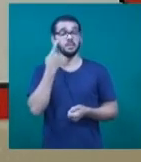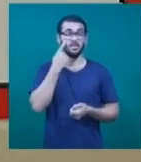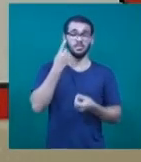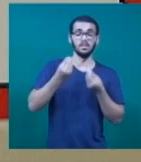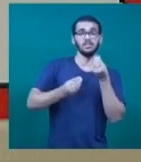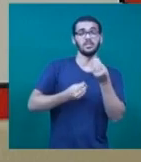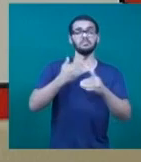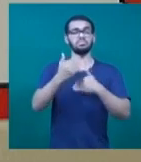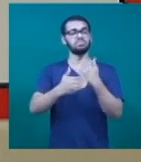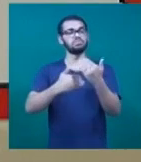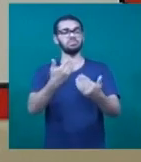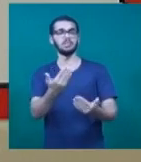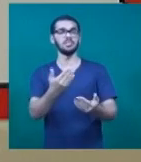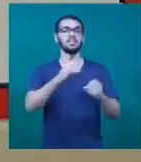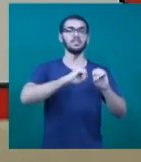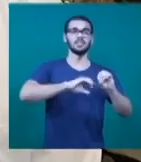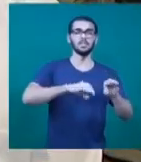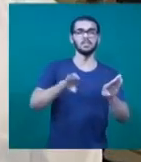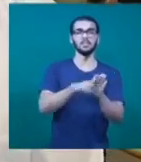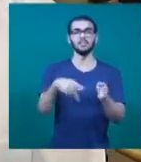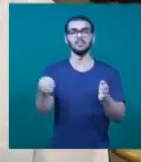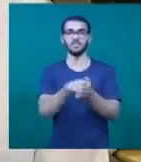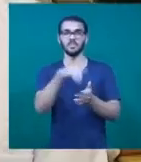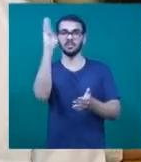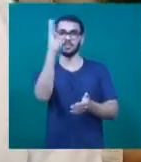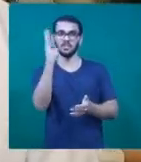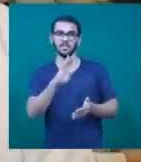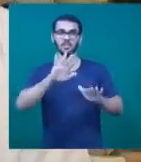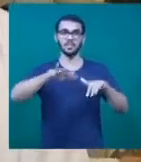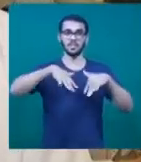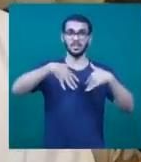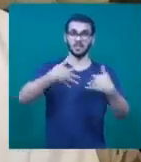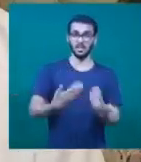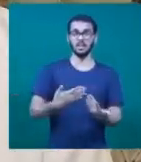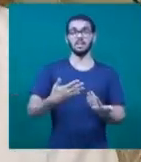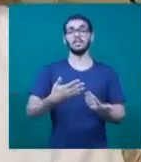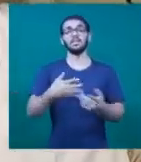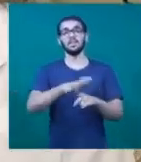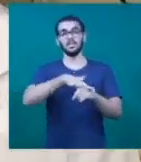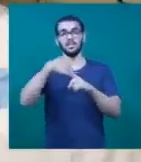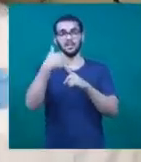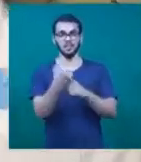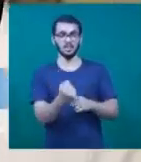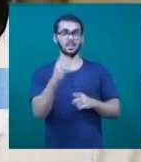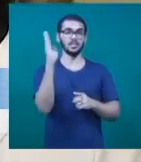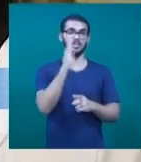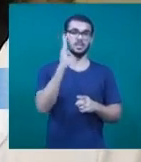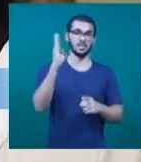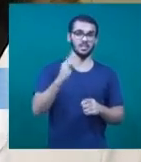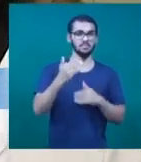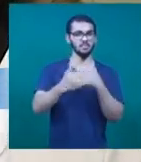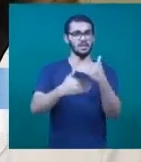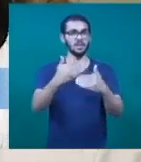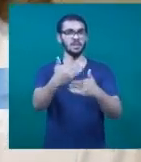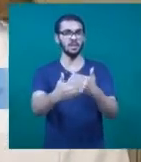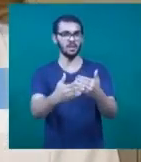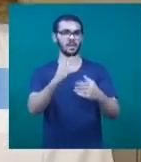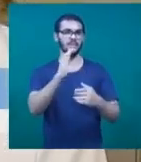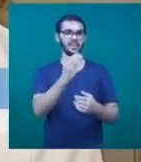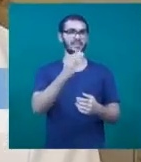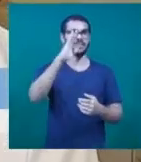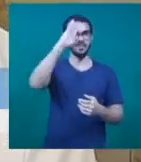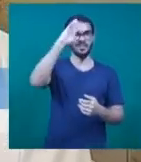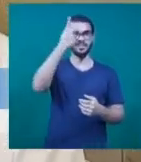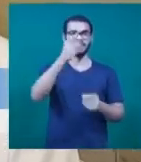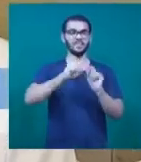educação, de ensino no Brasil, Então, a Sociedade Brasileira para Progresso da Ciência resolveu fazer atividade, entre